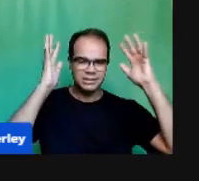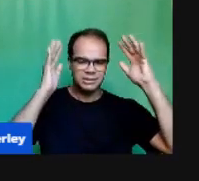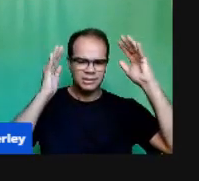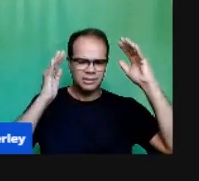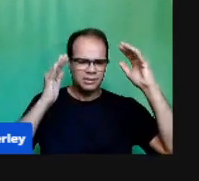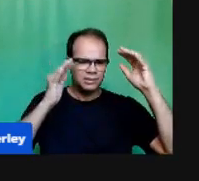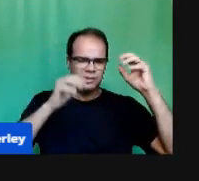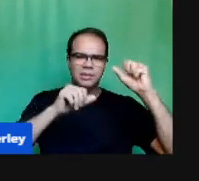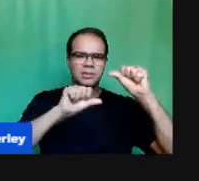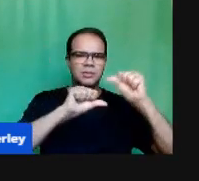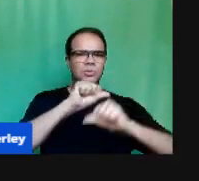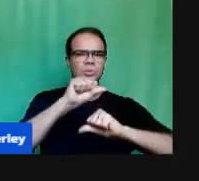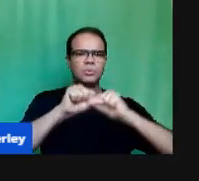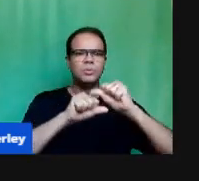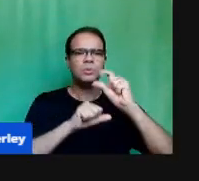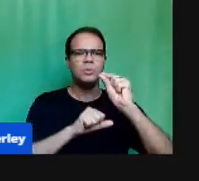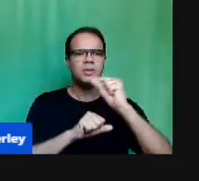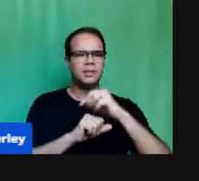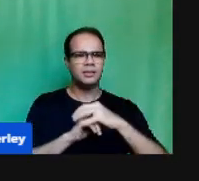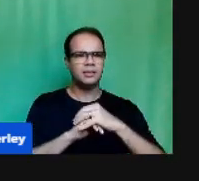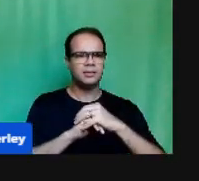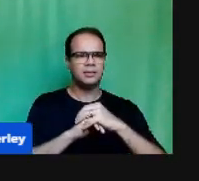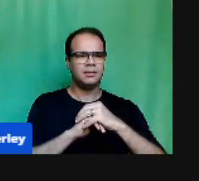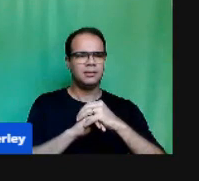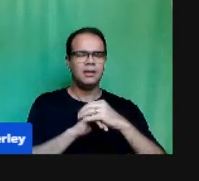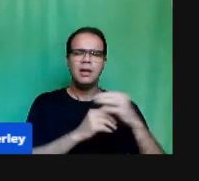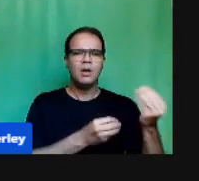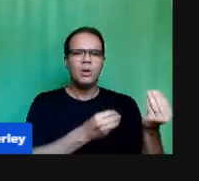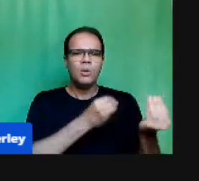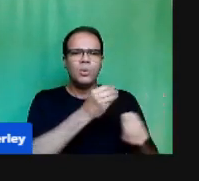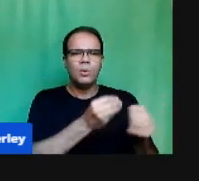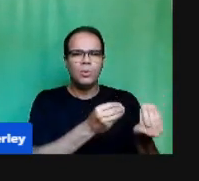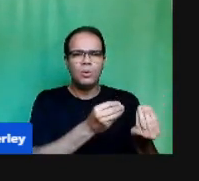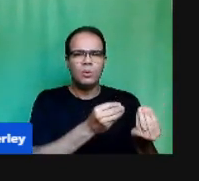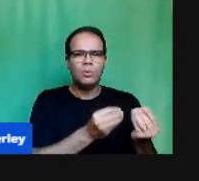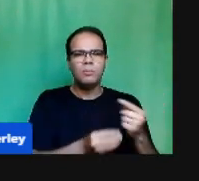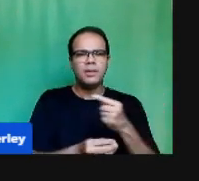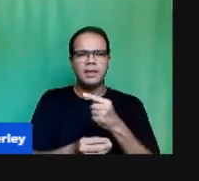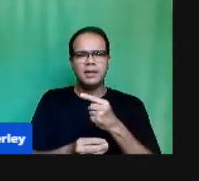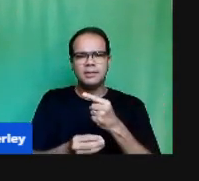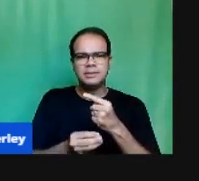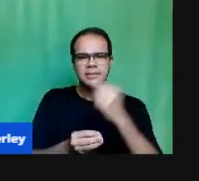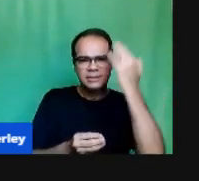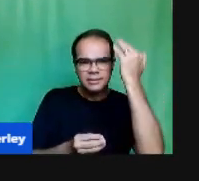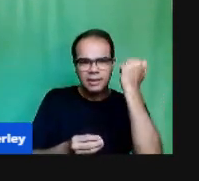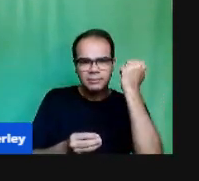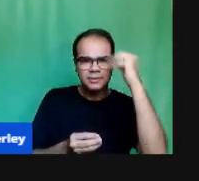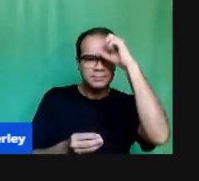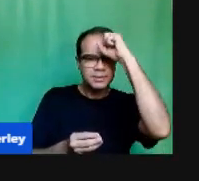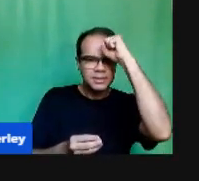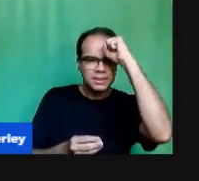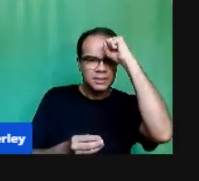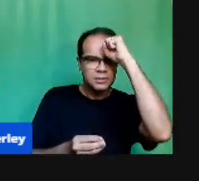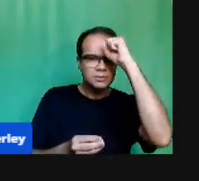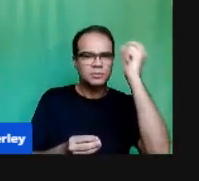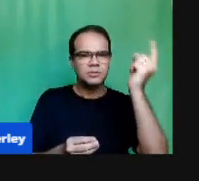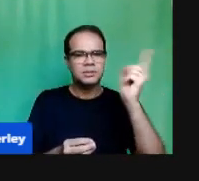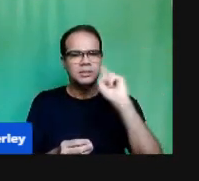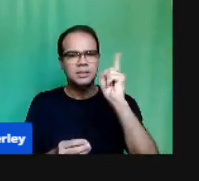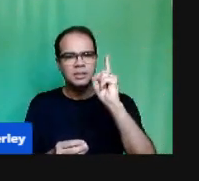Para mudar A nossa A visão De avaliar E o que Nós podemos Fazer Para